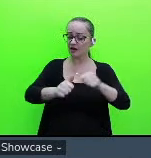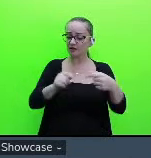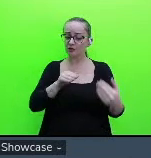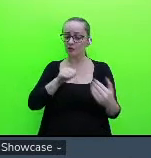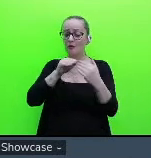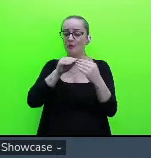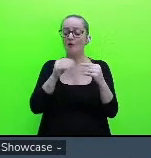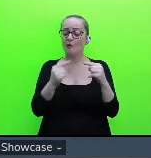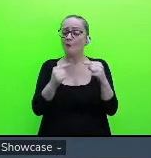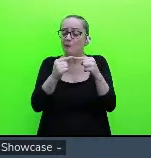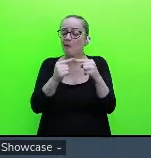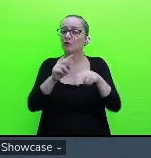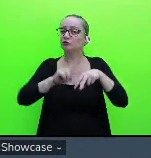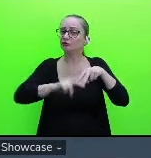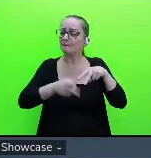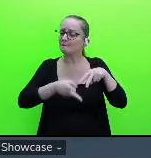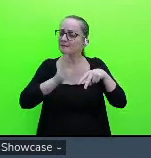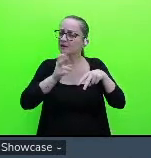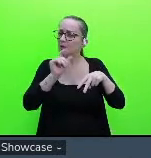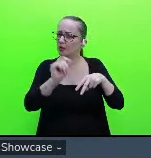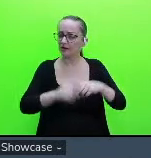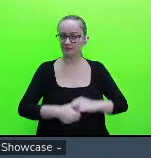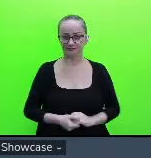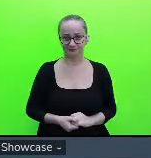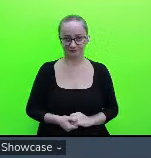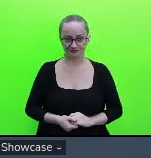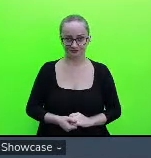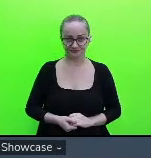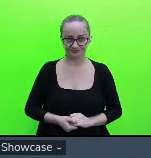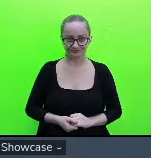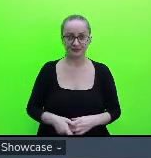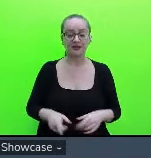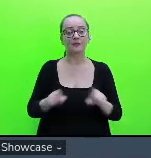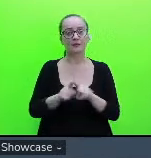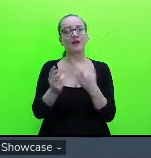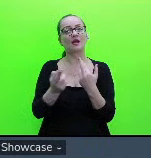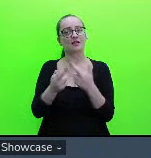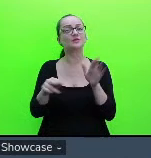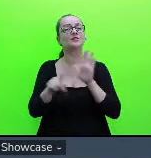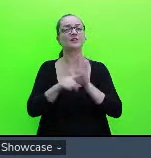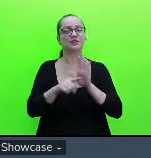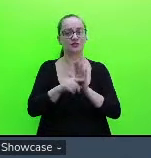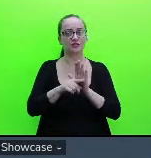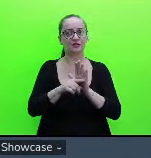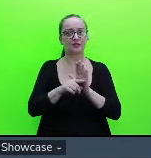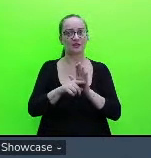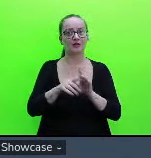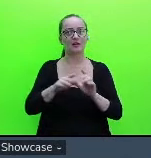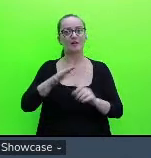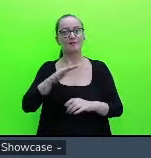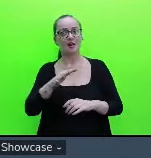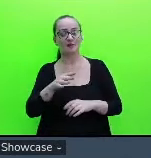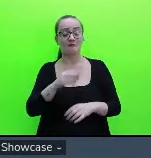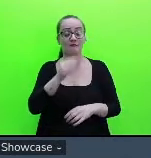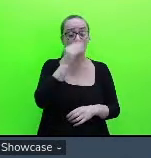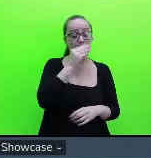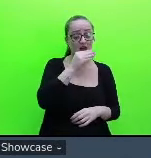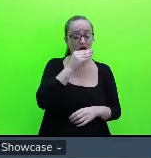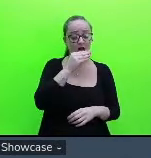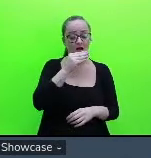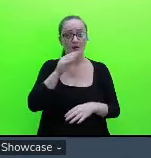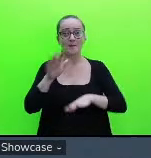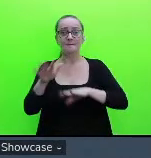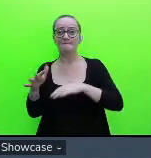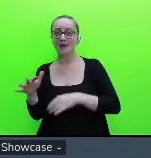o gênero a gente observou que também as correlações negativas variante entre fracas e moderadas